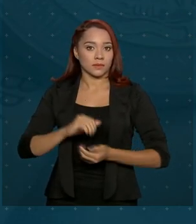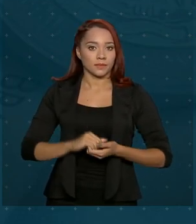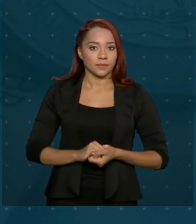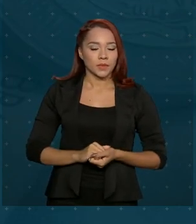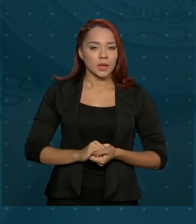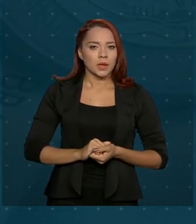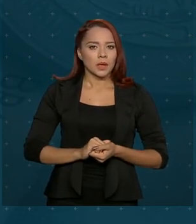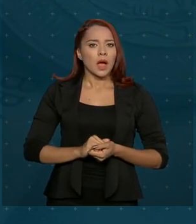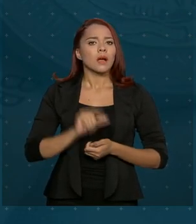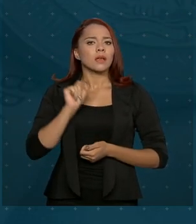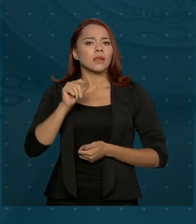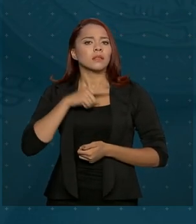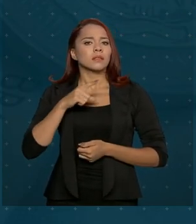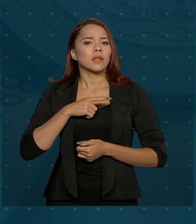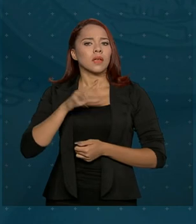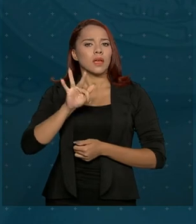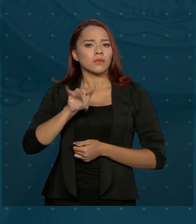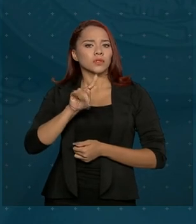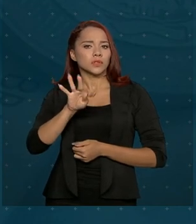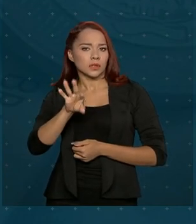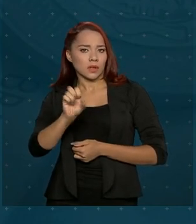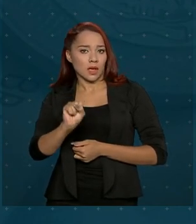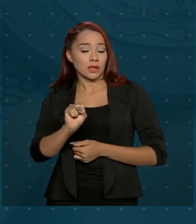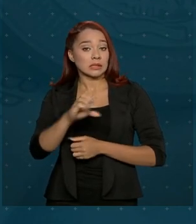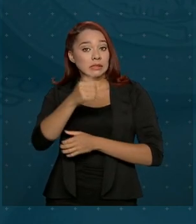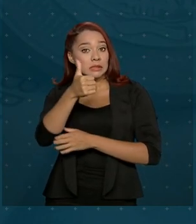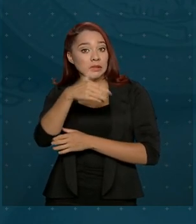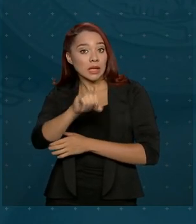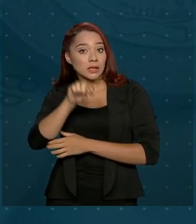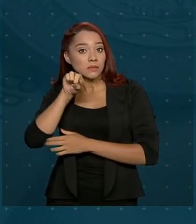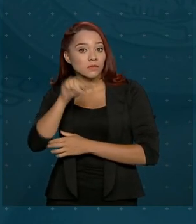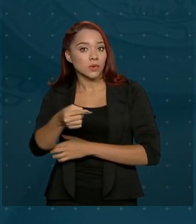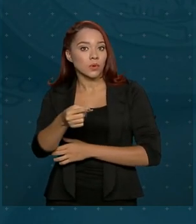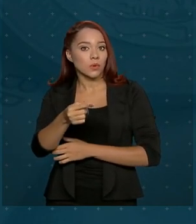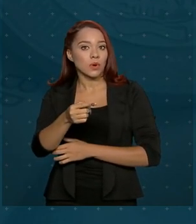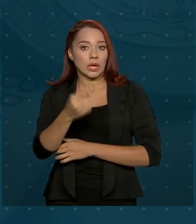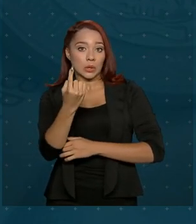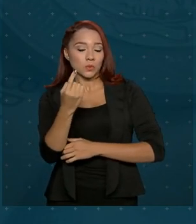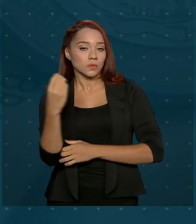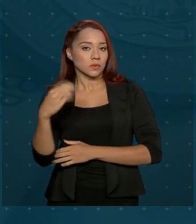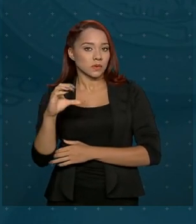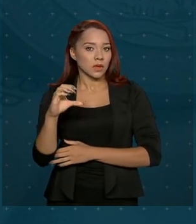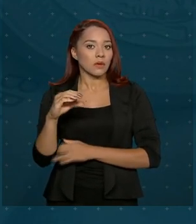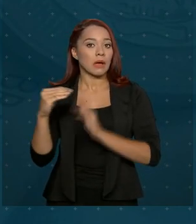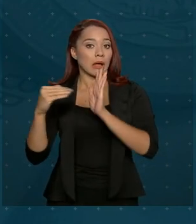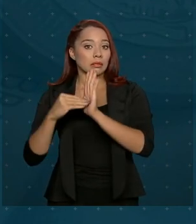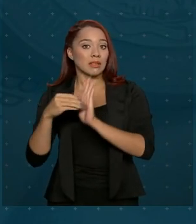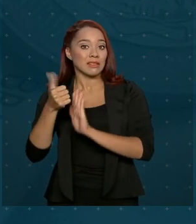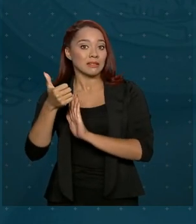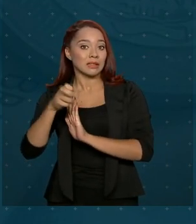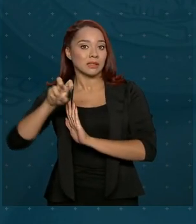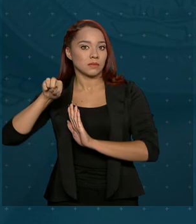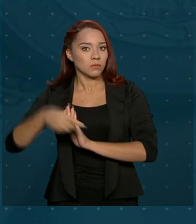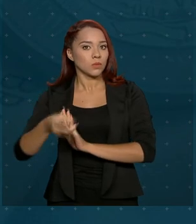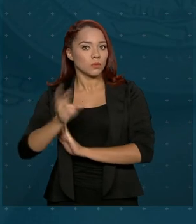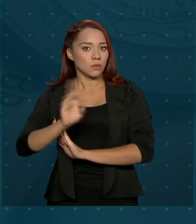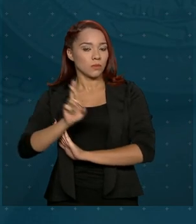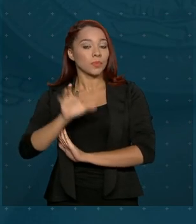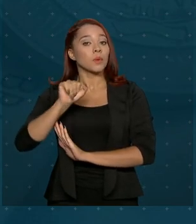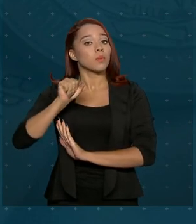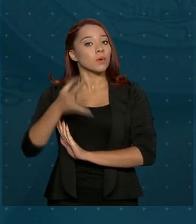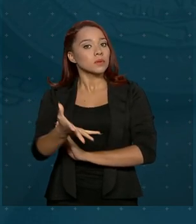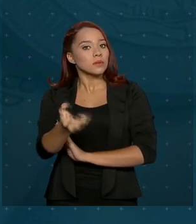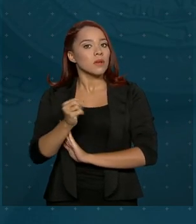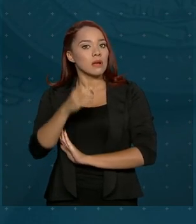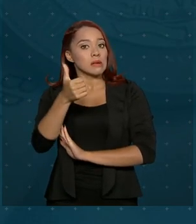Para quem tem nas contas do FGTS de R$ 10.000,01 até R$ 15.000,00, pode